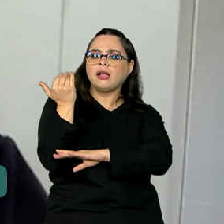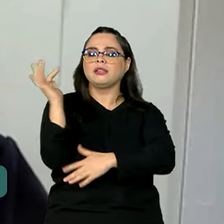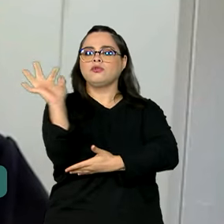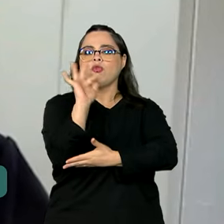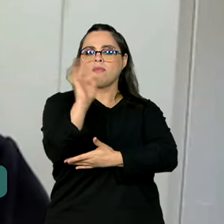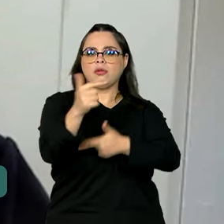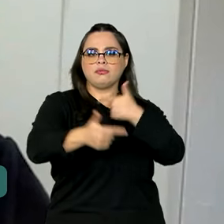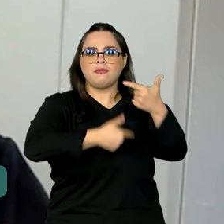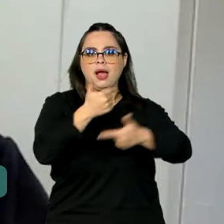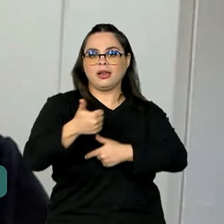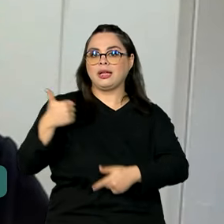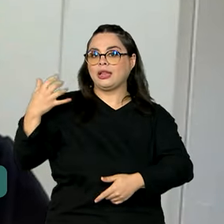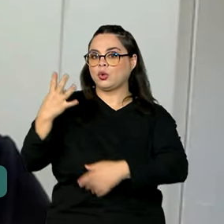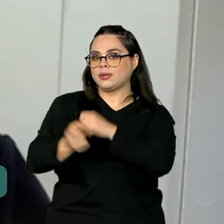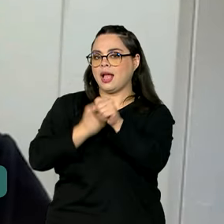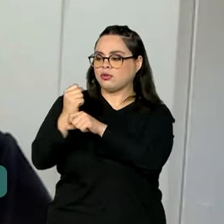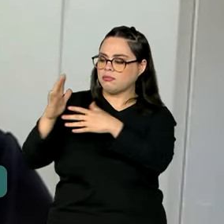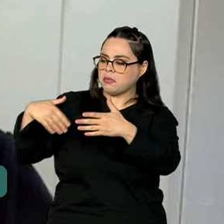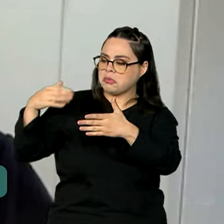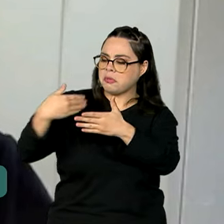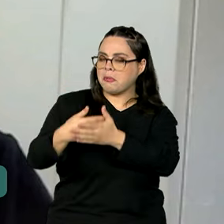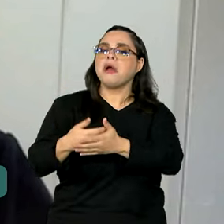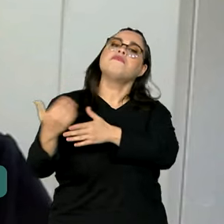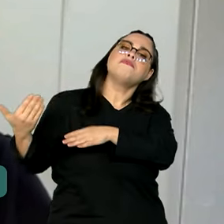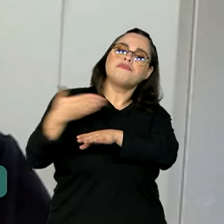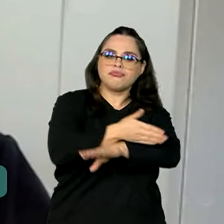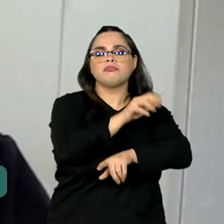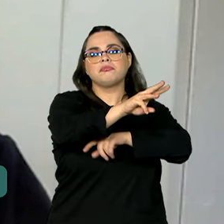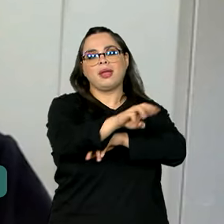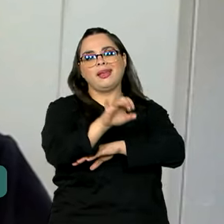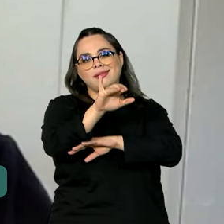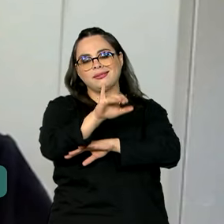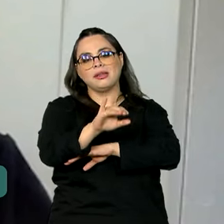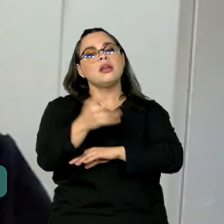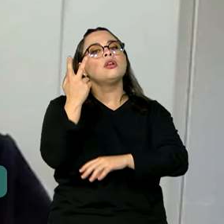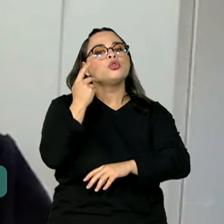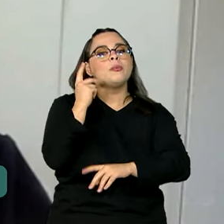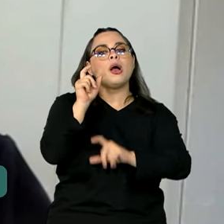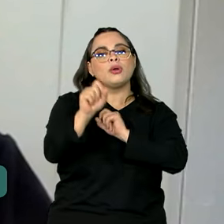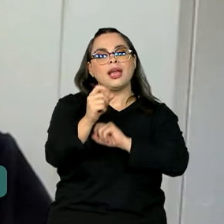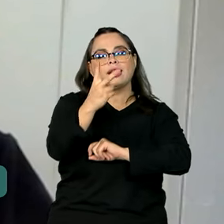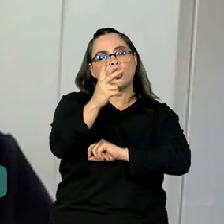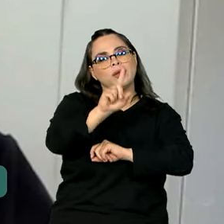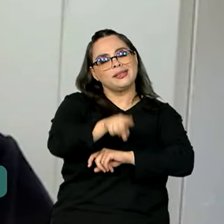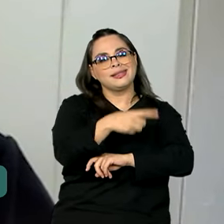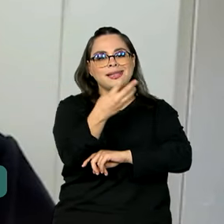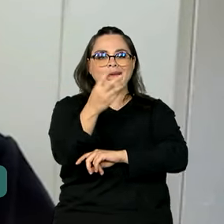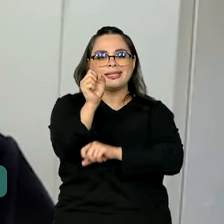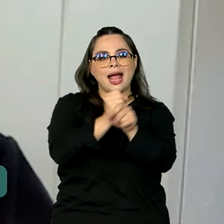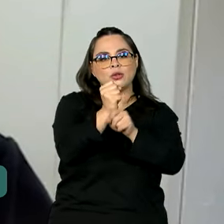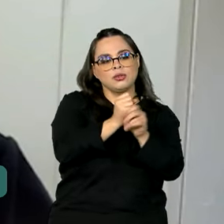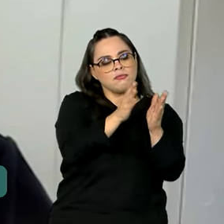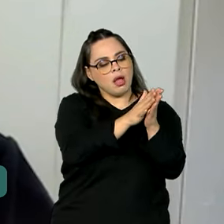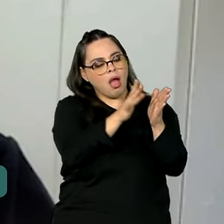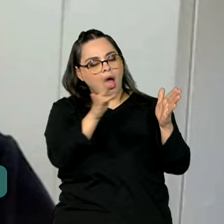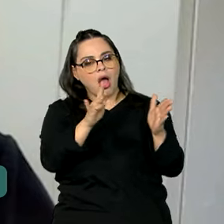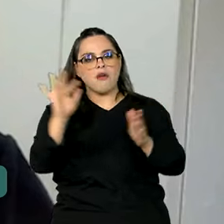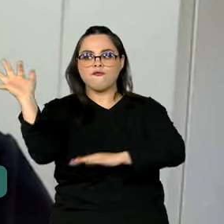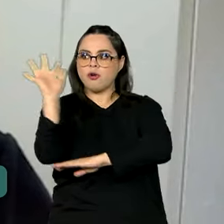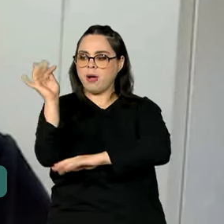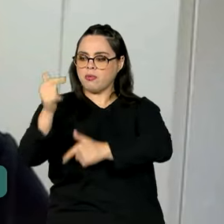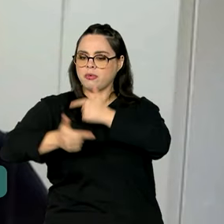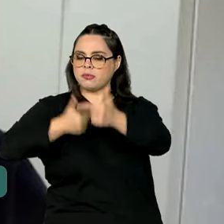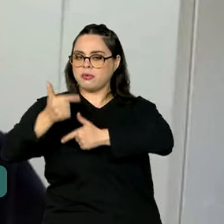trabalho nos últimos 14 anos. E, em média, levaram 2,3 anos entre se desligar do vínculo